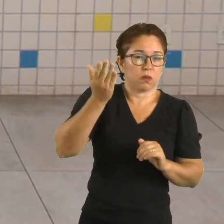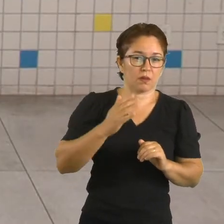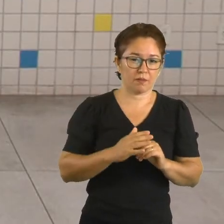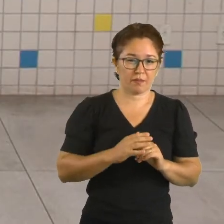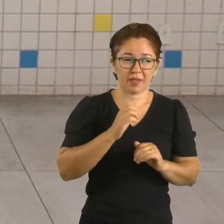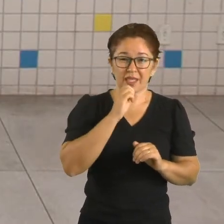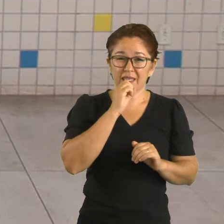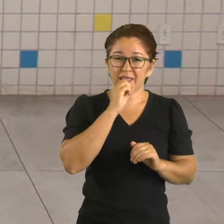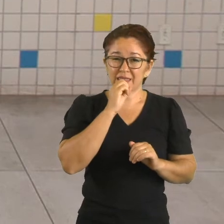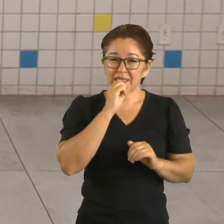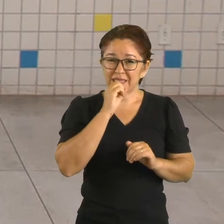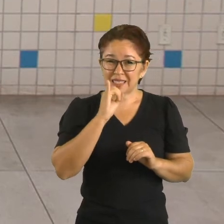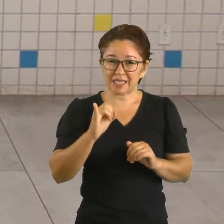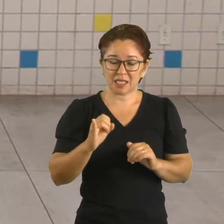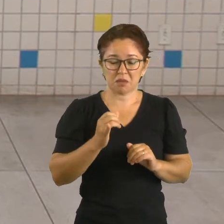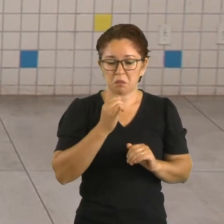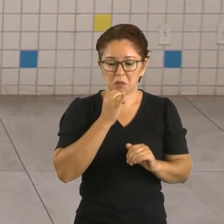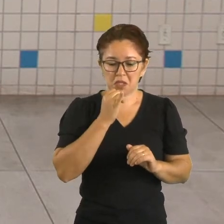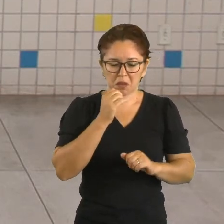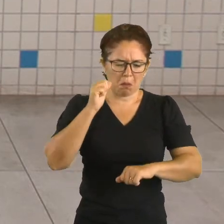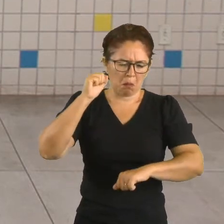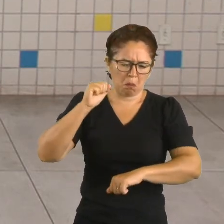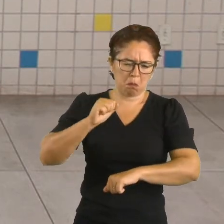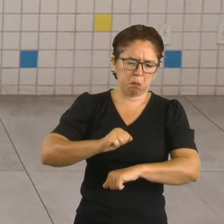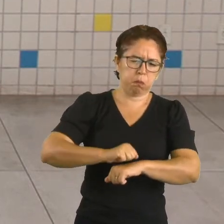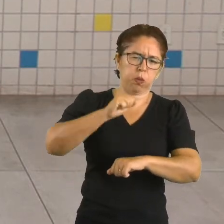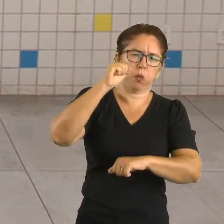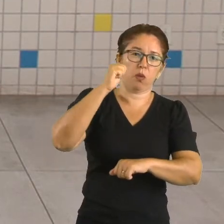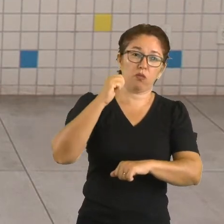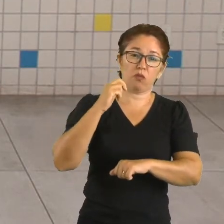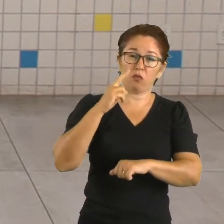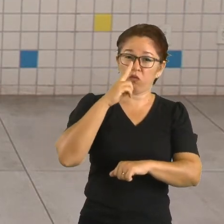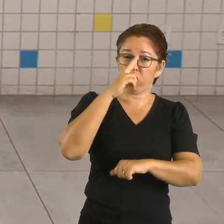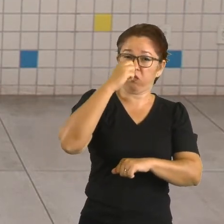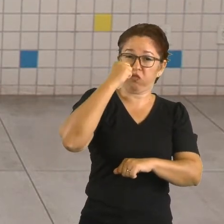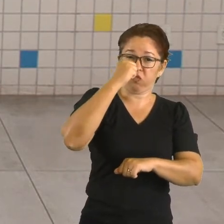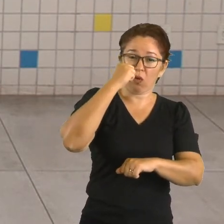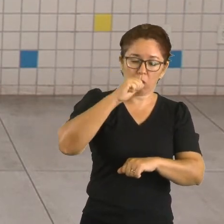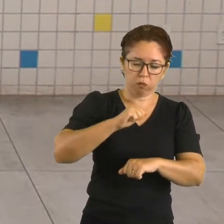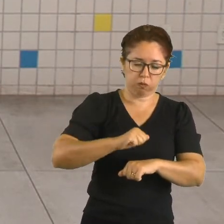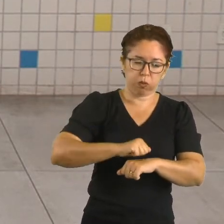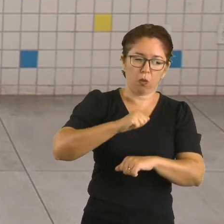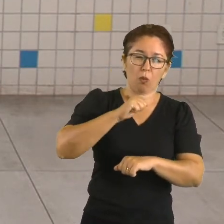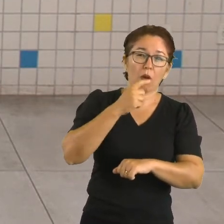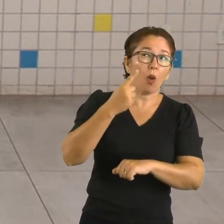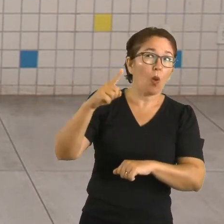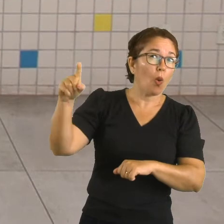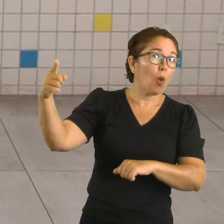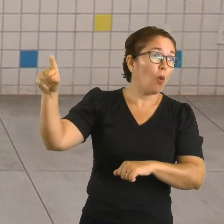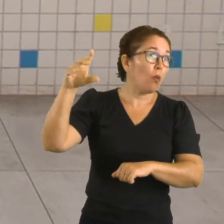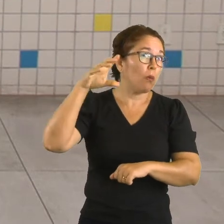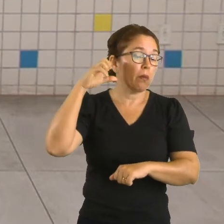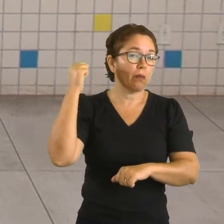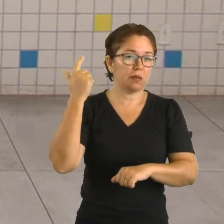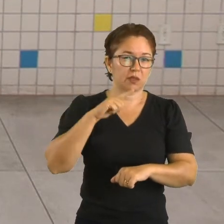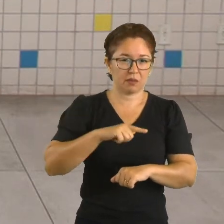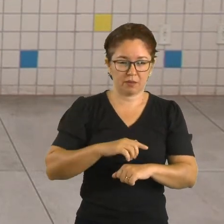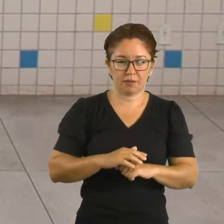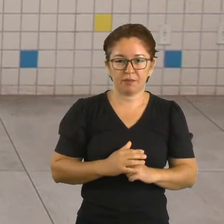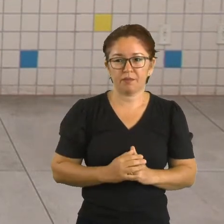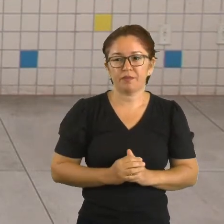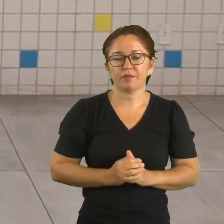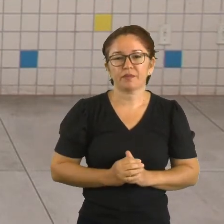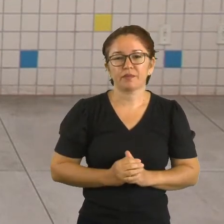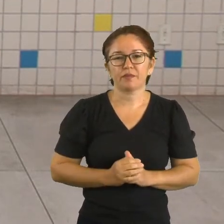de vibração da fonte que emite a onda, mais intenso vai ser o som. O nível sonoro é uma grandeza física relacionada com a